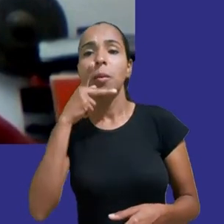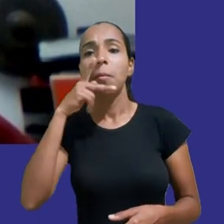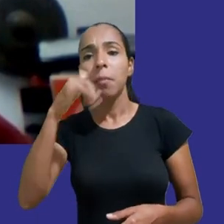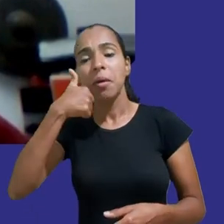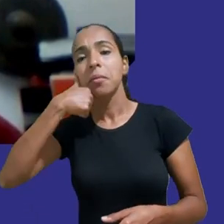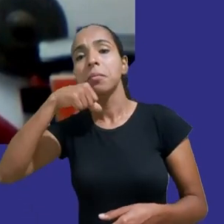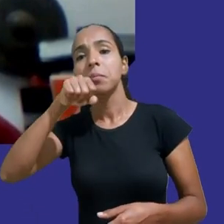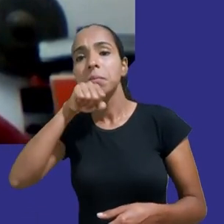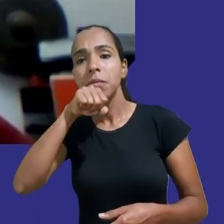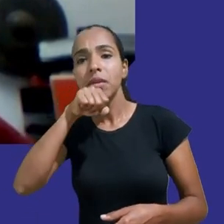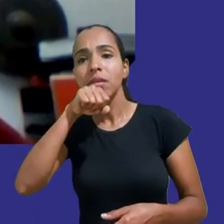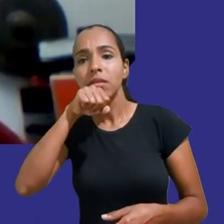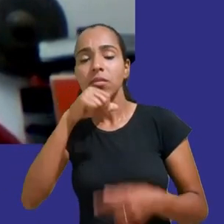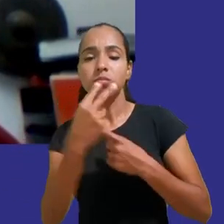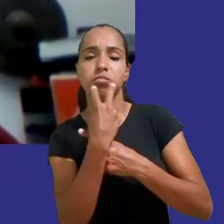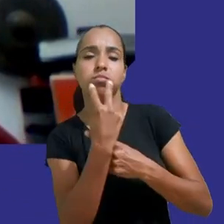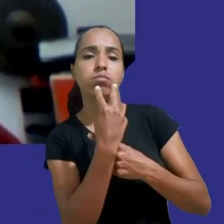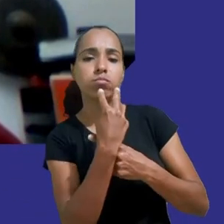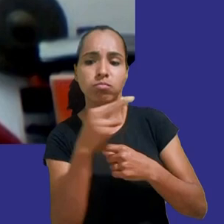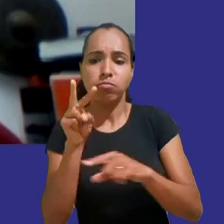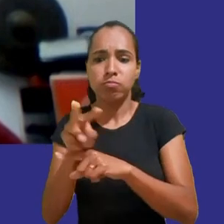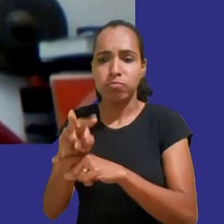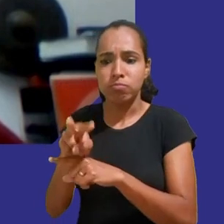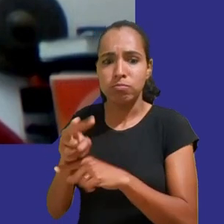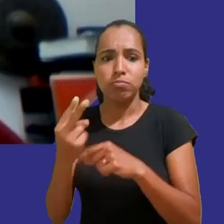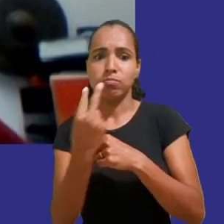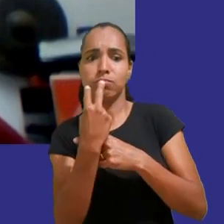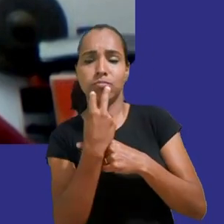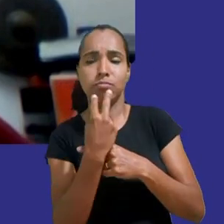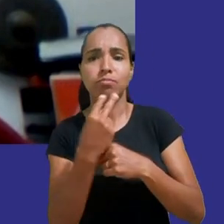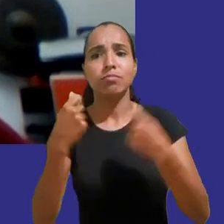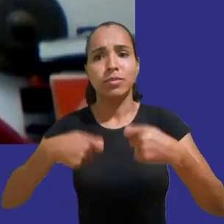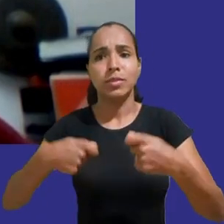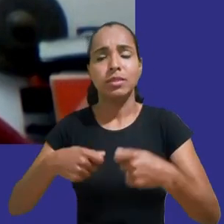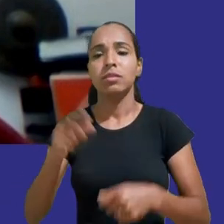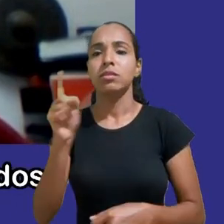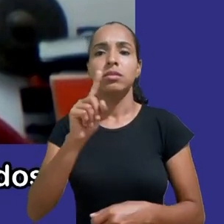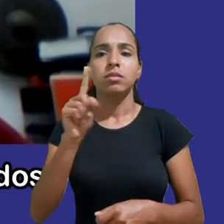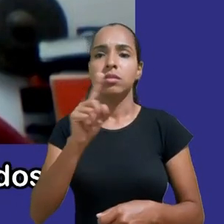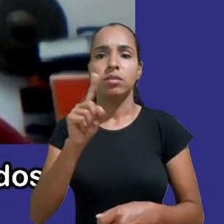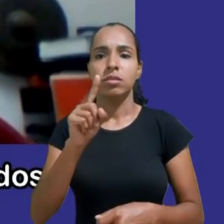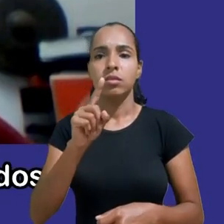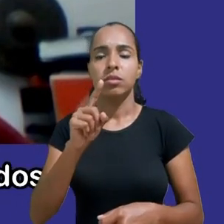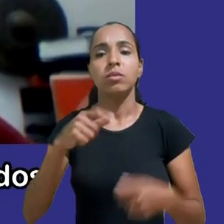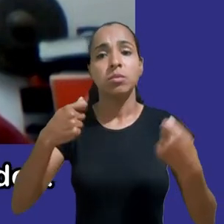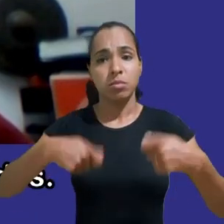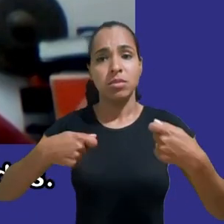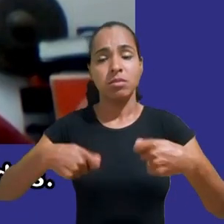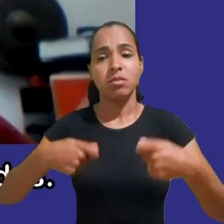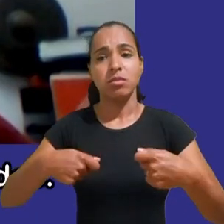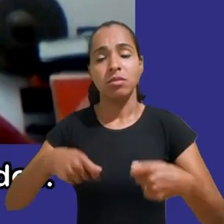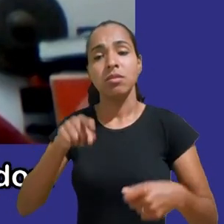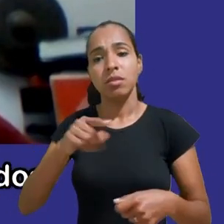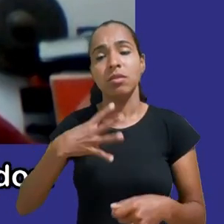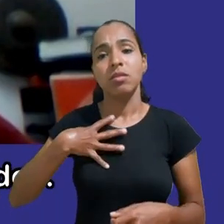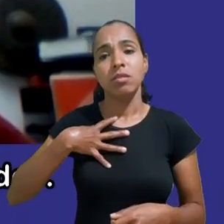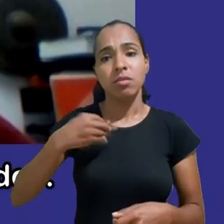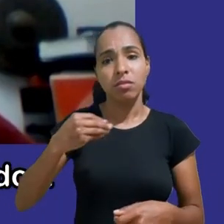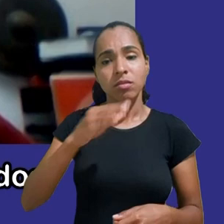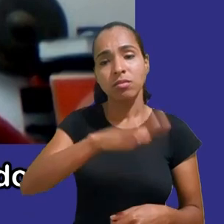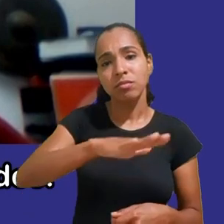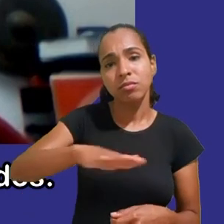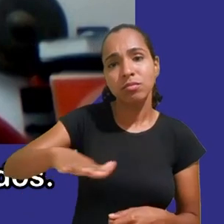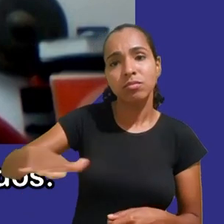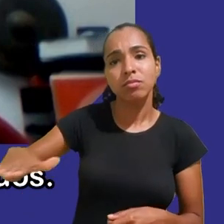economia digital complexo queremos ter a garantia de que os dados dos nossos filhos não estão sendo coletados e monitorados